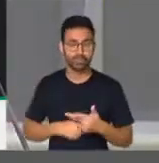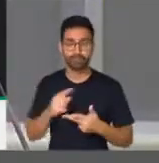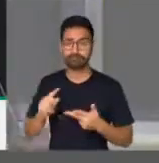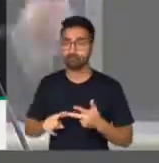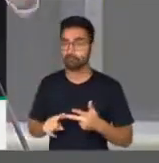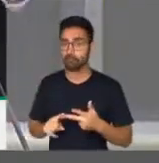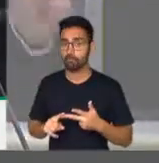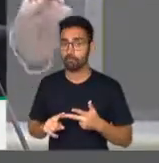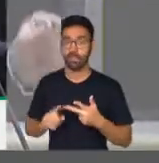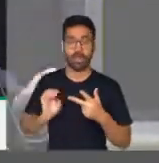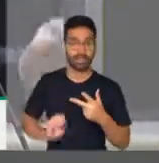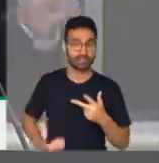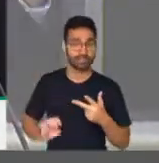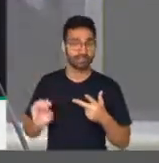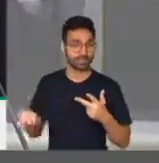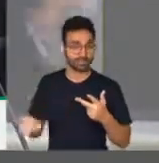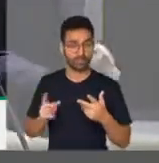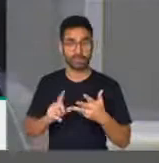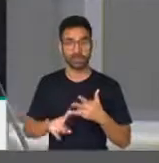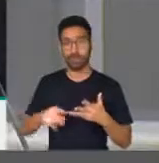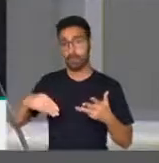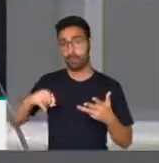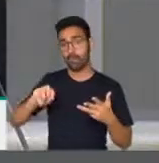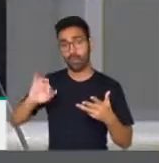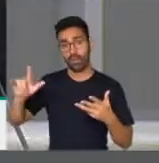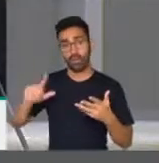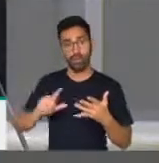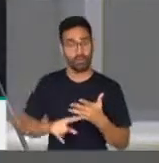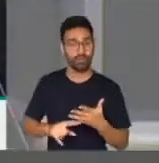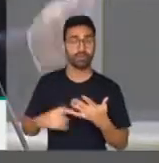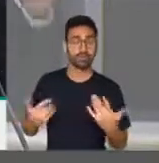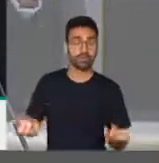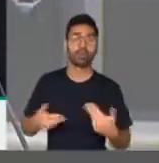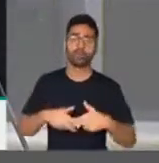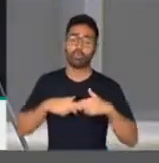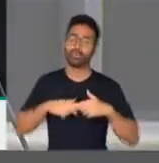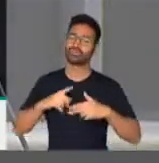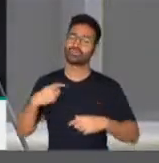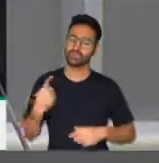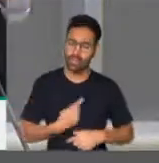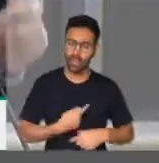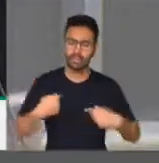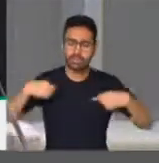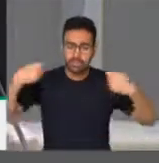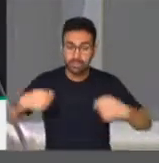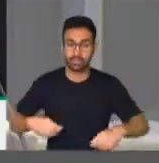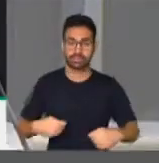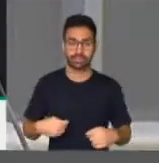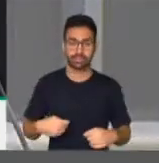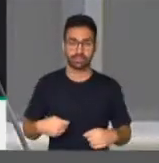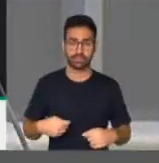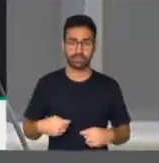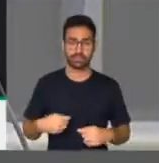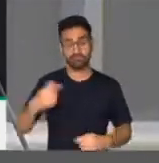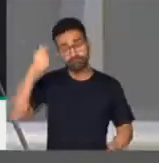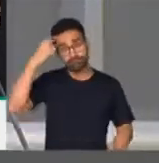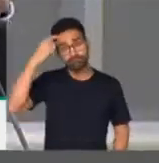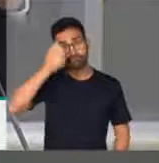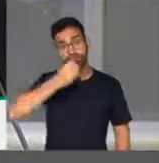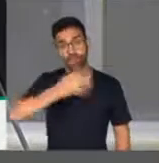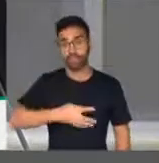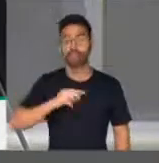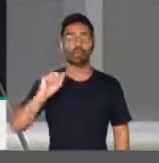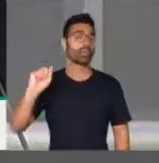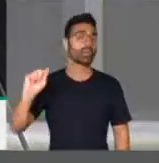crise ética, uma crise moral. E nós precisamos, com a consciência de que devemos